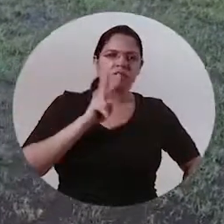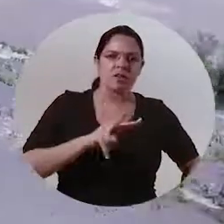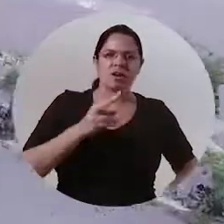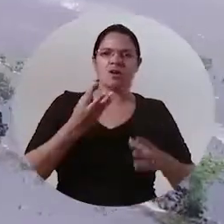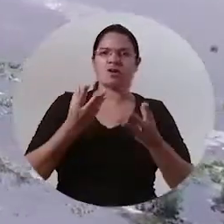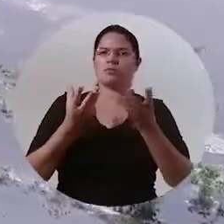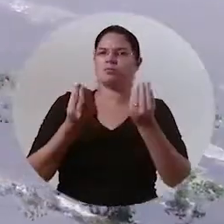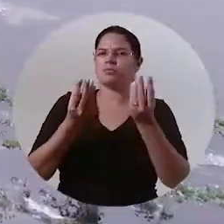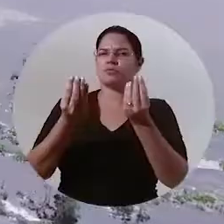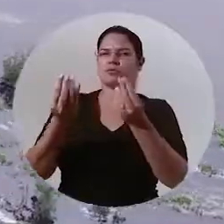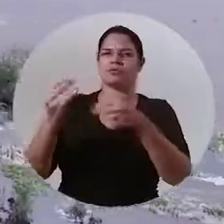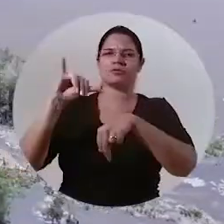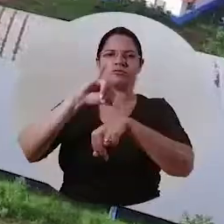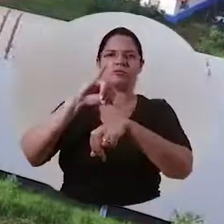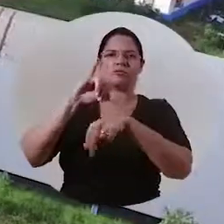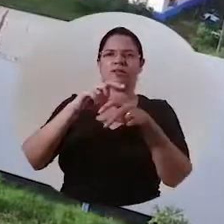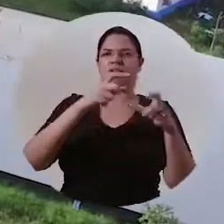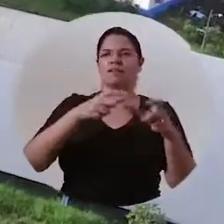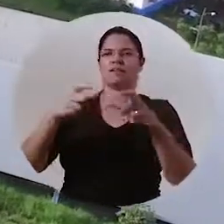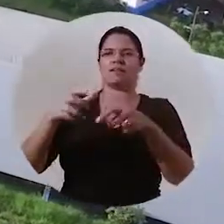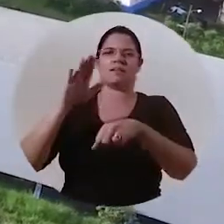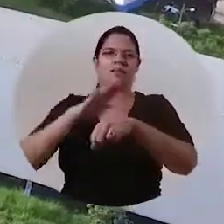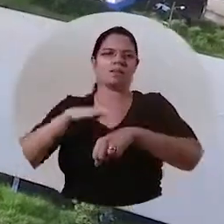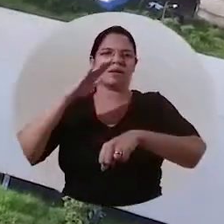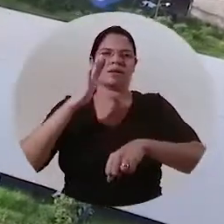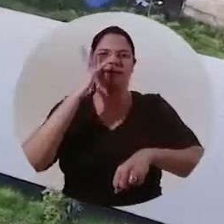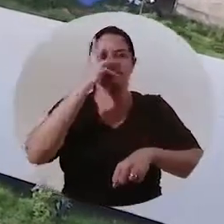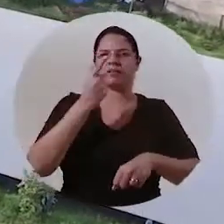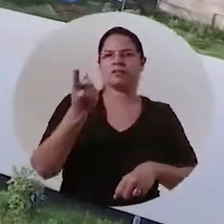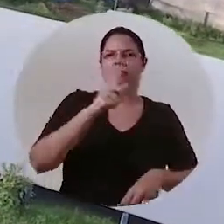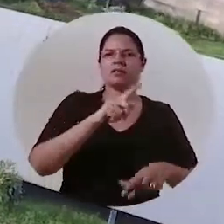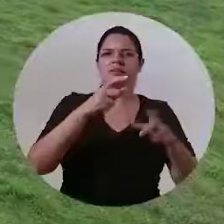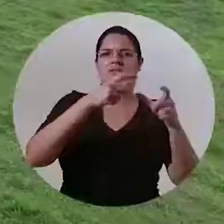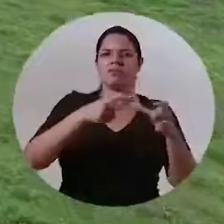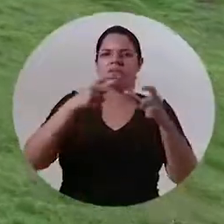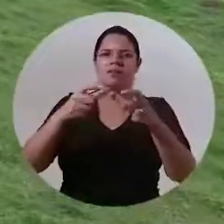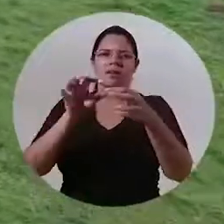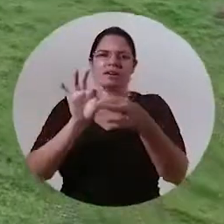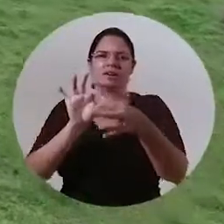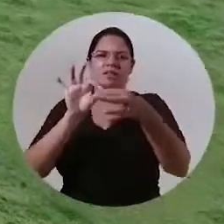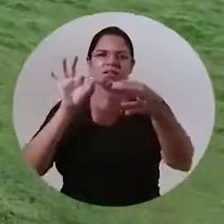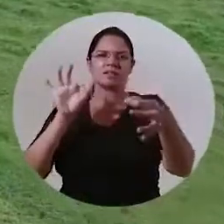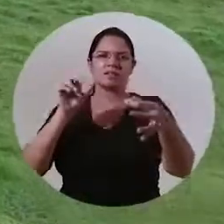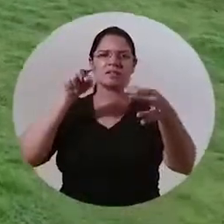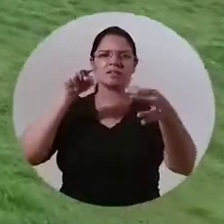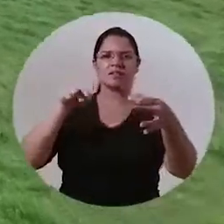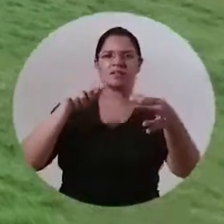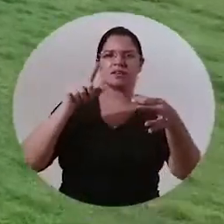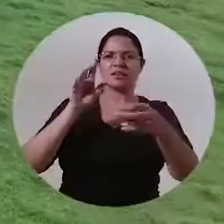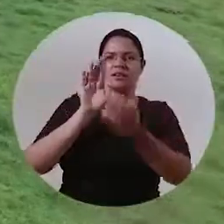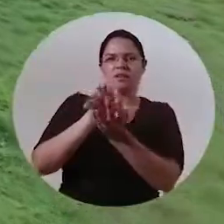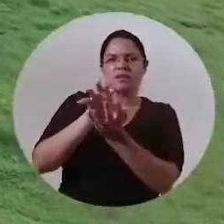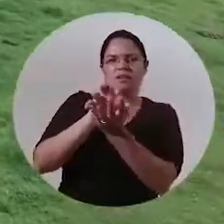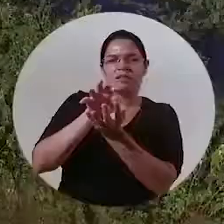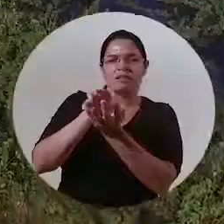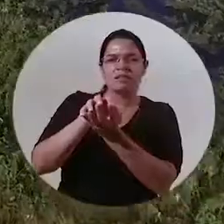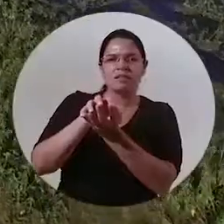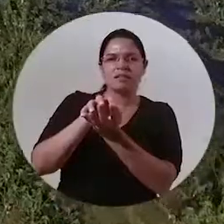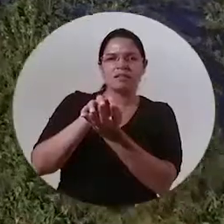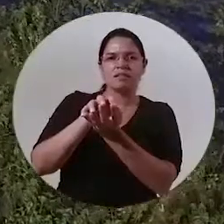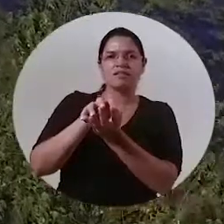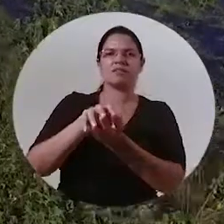mais lindo que o outro algumas localidades mesmo distantes da grande planície alagada que é o Pantanal